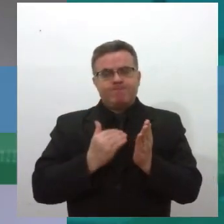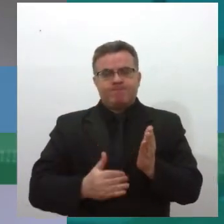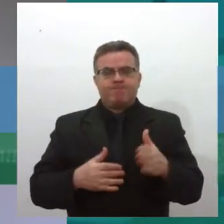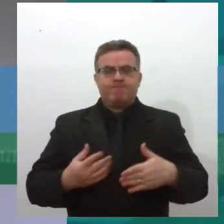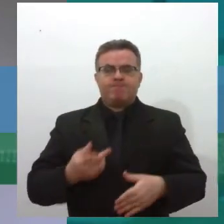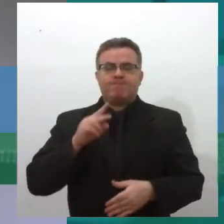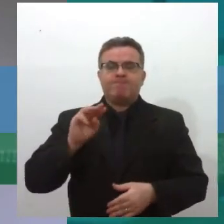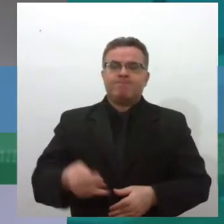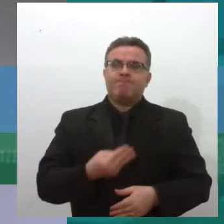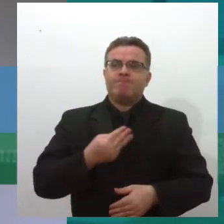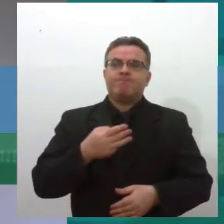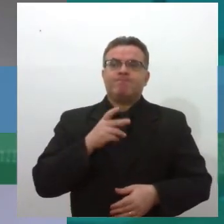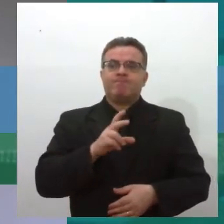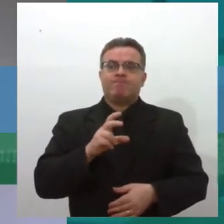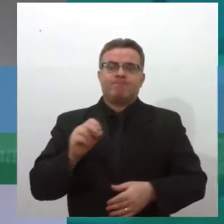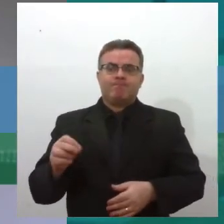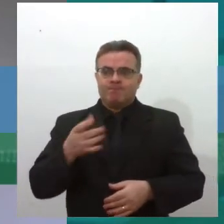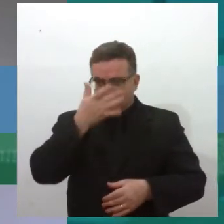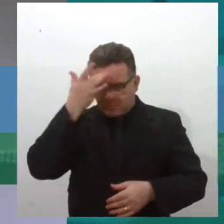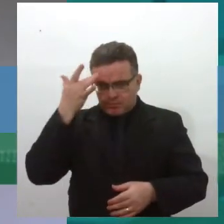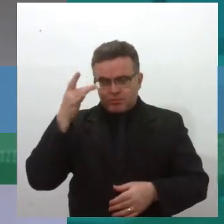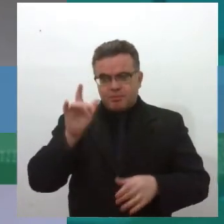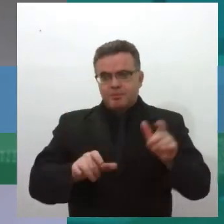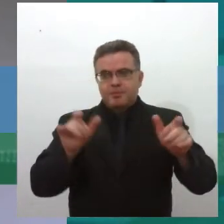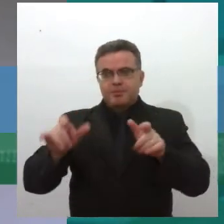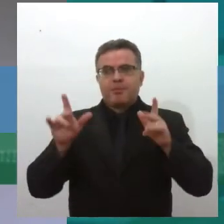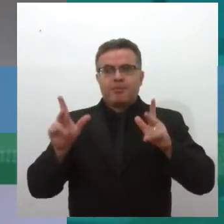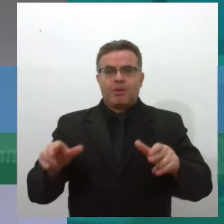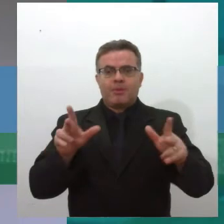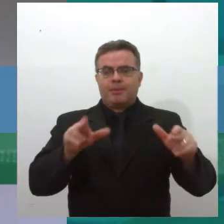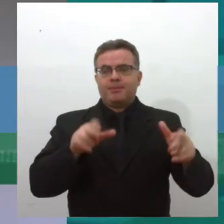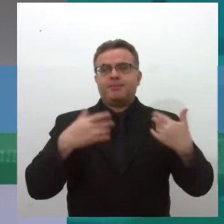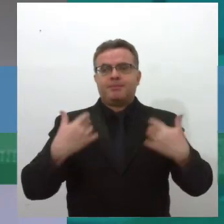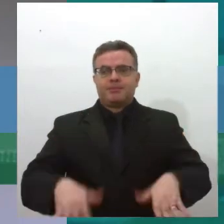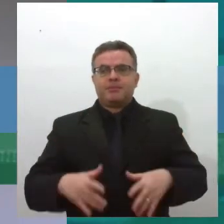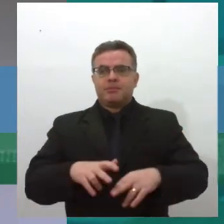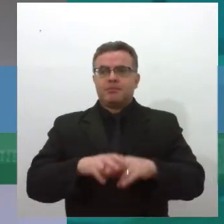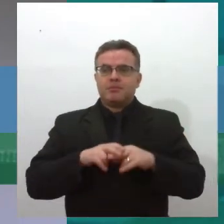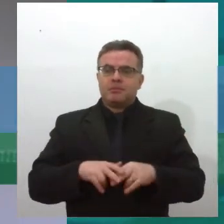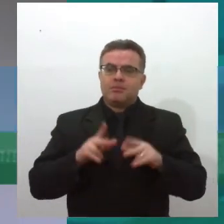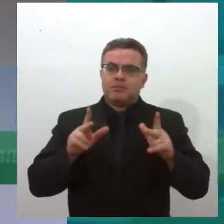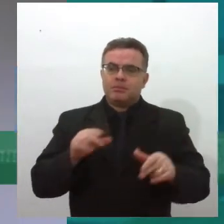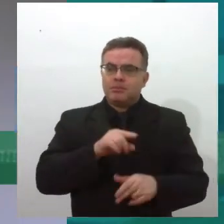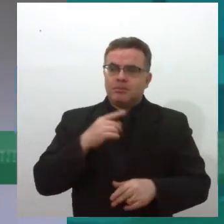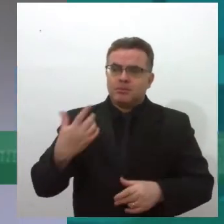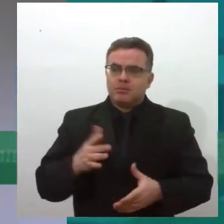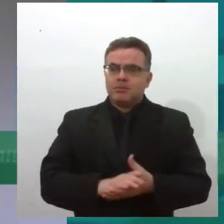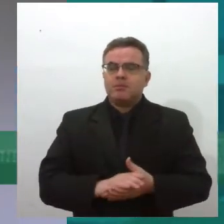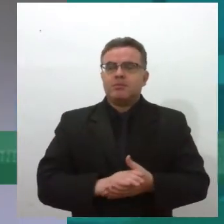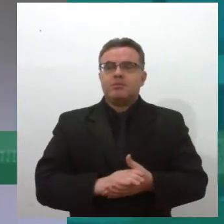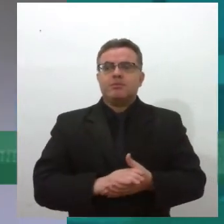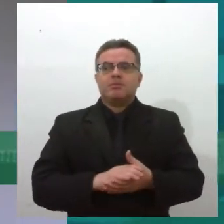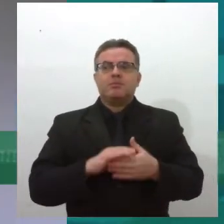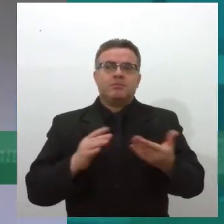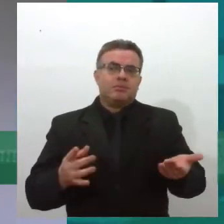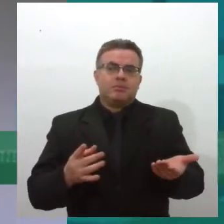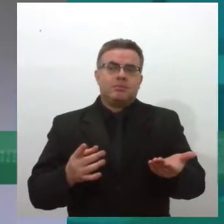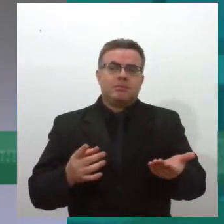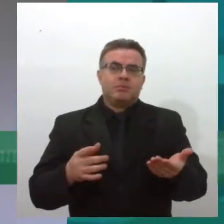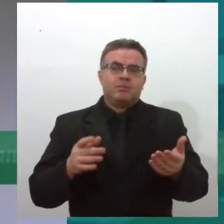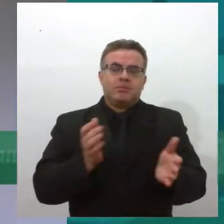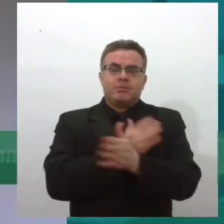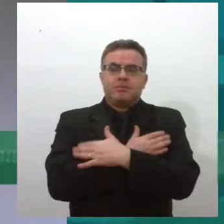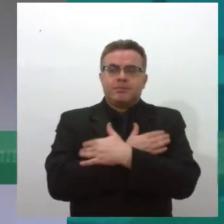2.500 pessoas iguais à Priscila nessa situação de desemprego, né? De desemprego que não